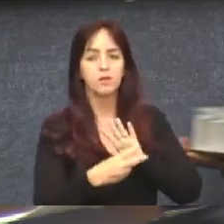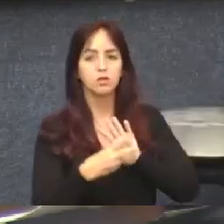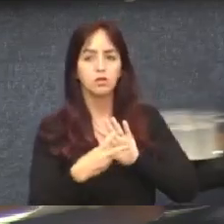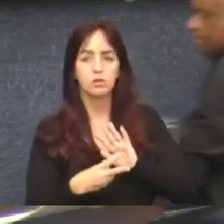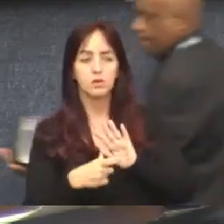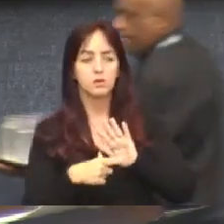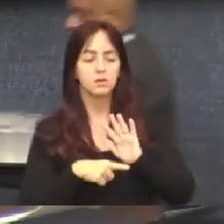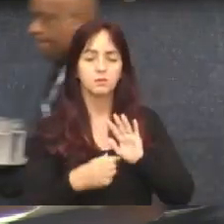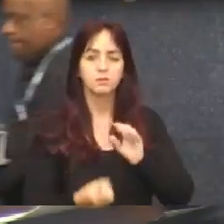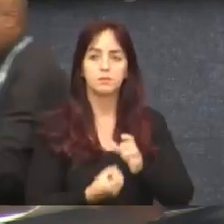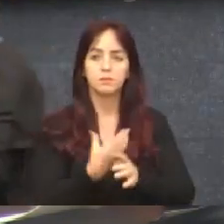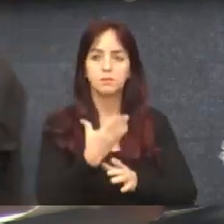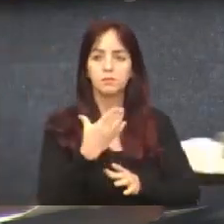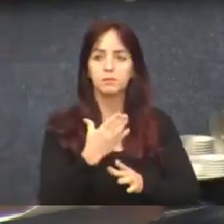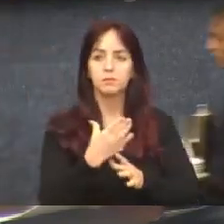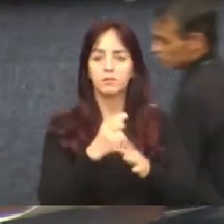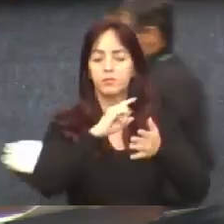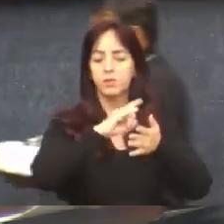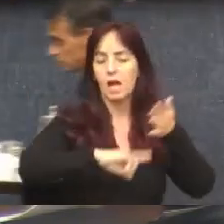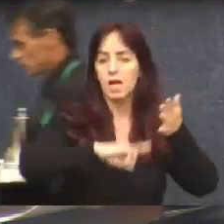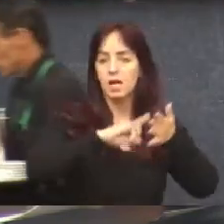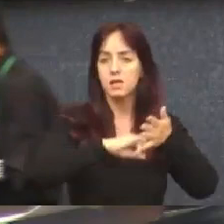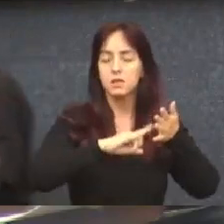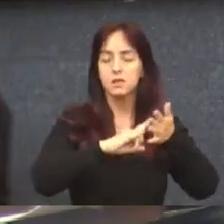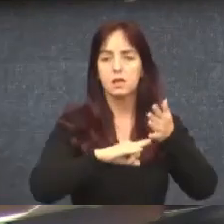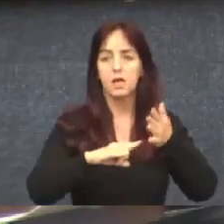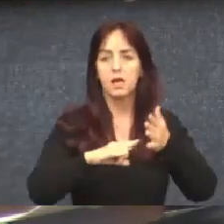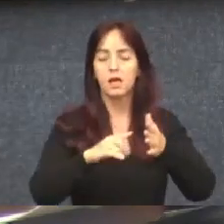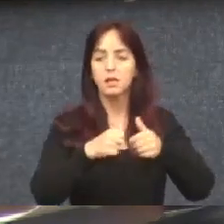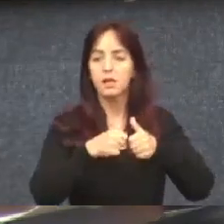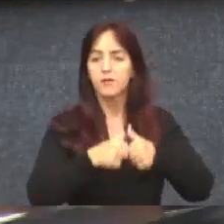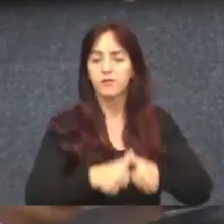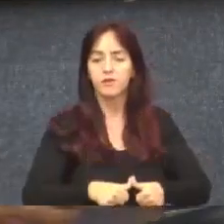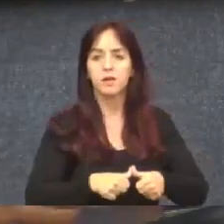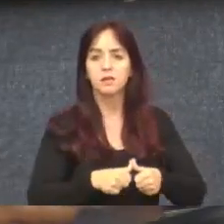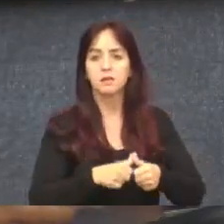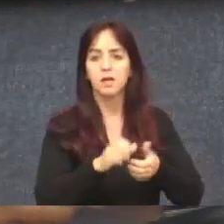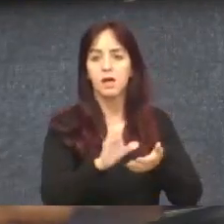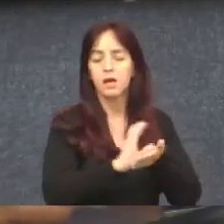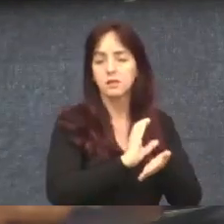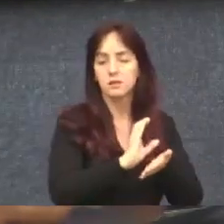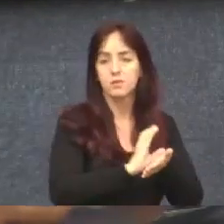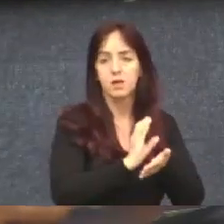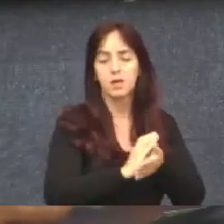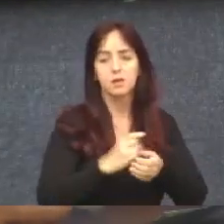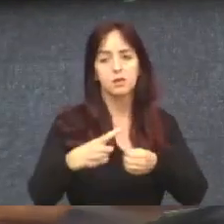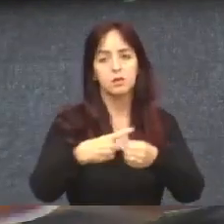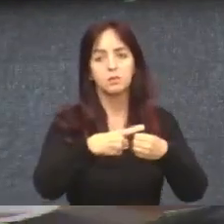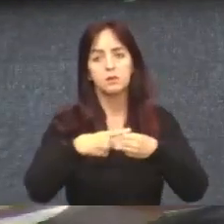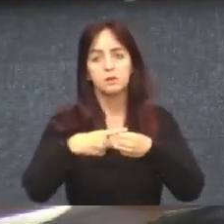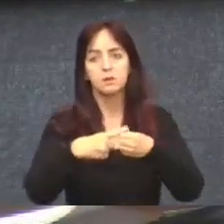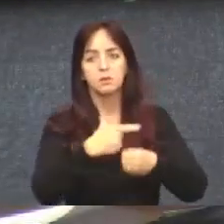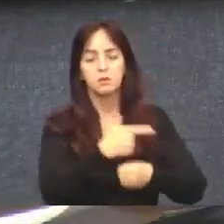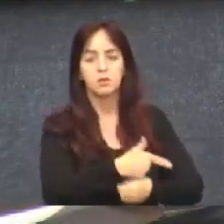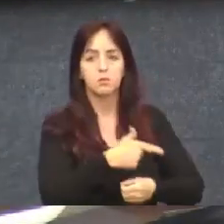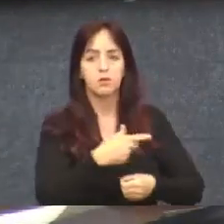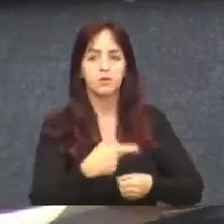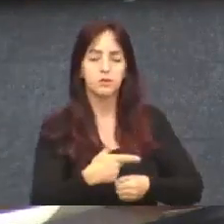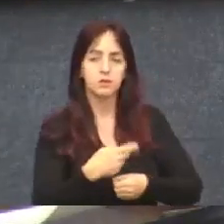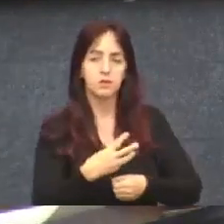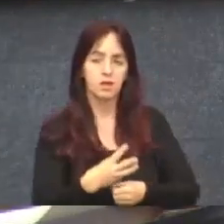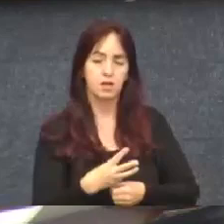estima a receita fixa à despesa do município para o Executivo Financeiro, de 2023.